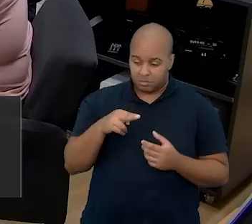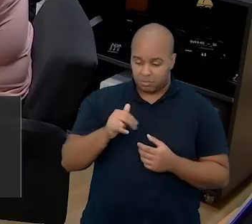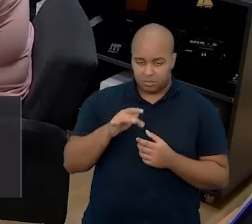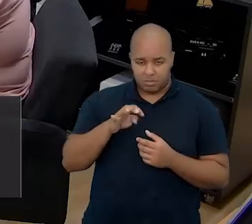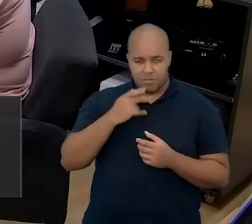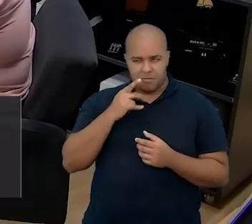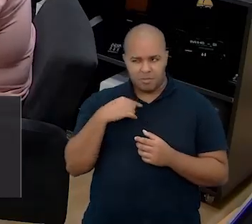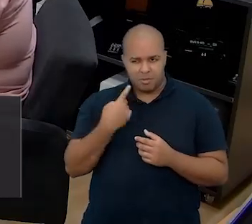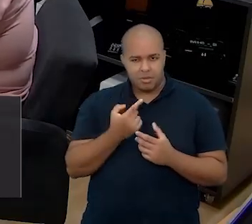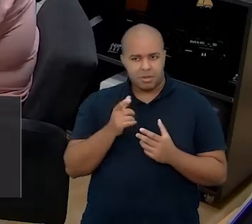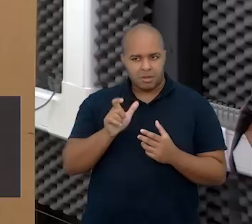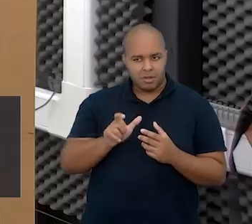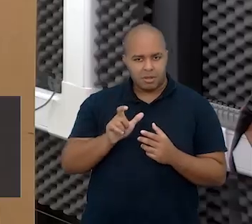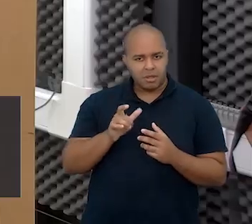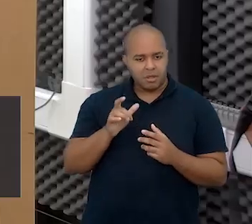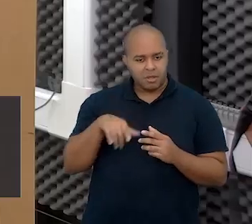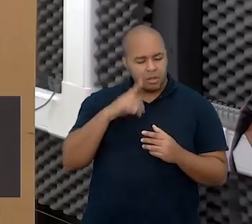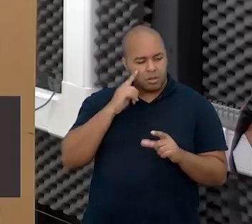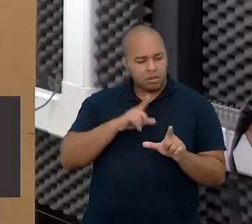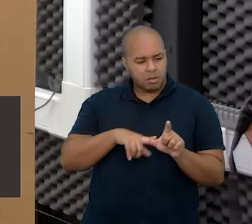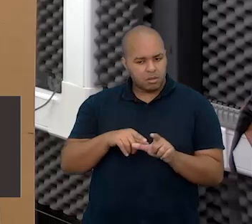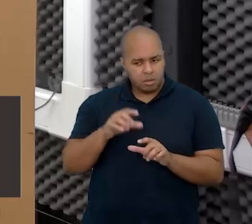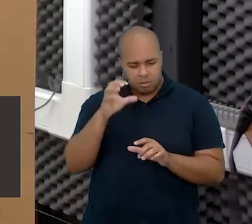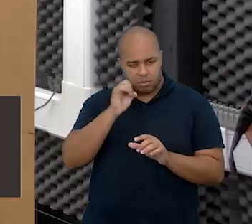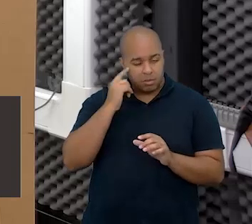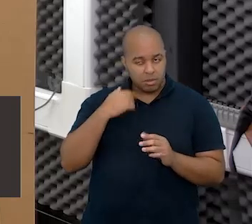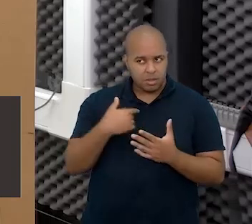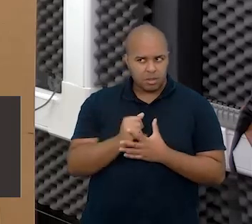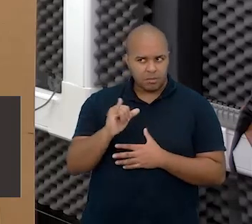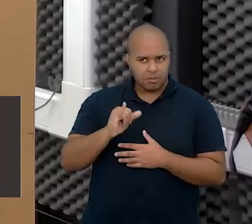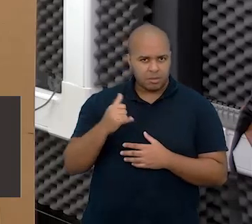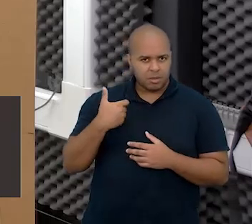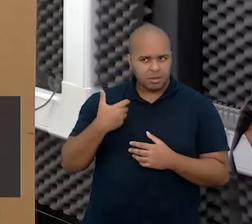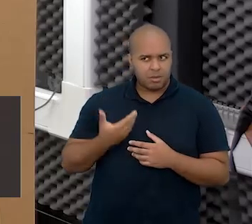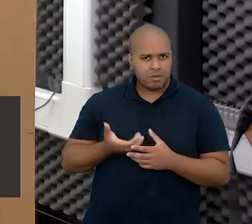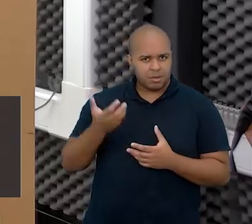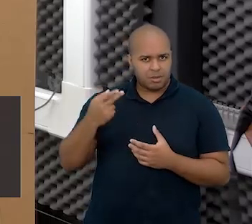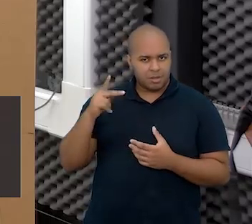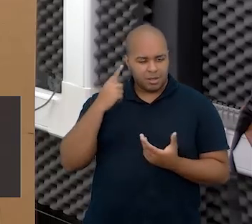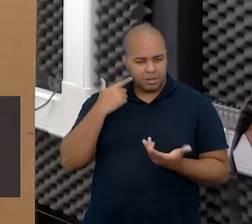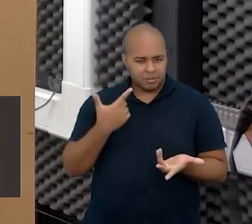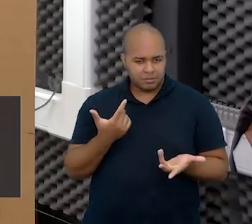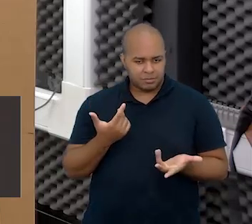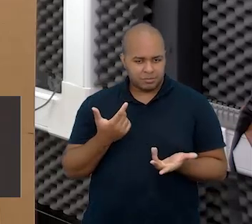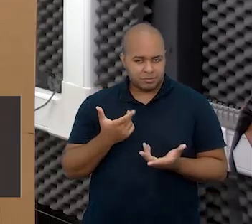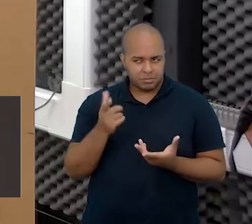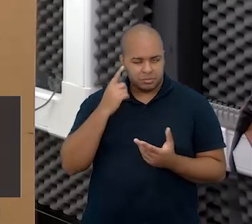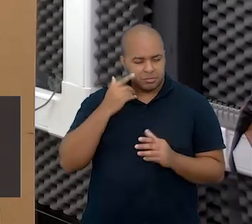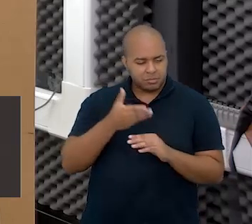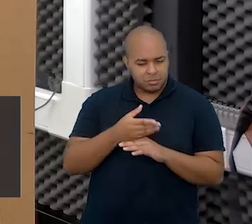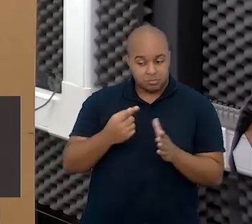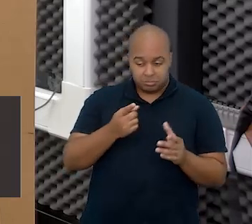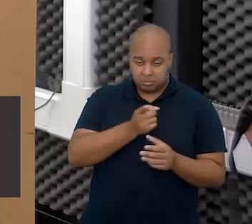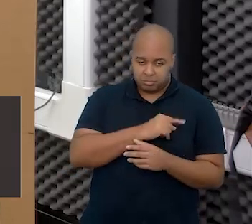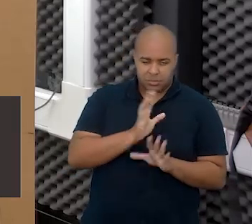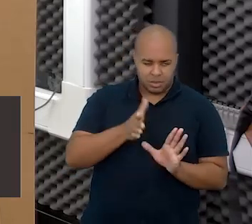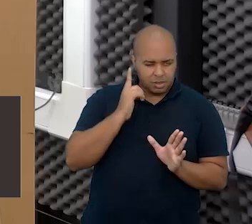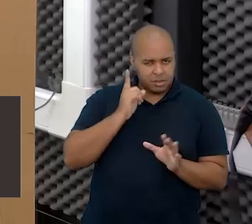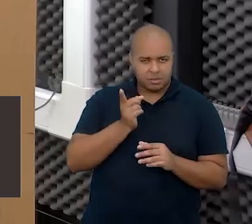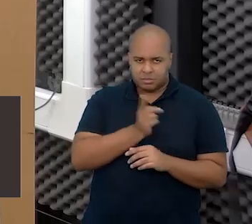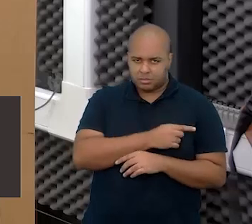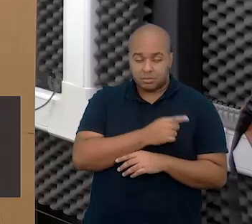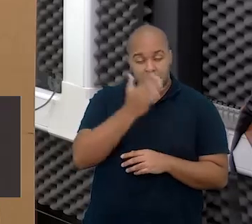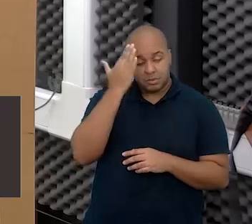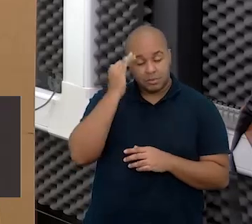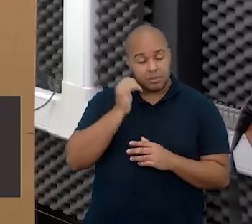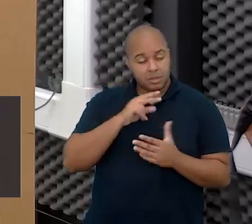conta para a gente aqui que quem a alfabetizou foi a irmã mais velha dela, que entrou no primeiro ano, que ela já entrou no primeiro